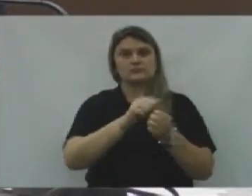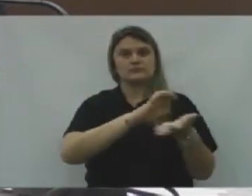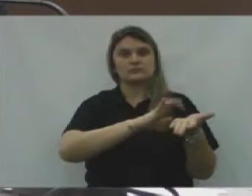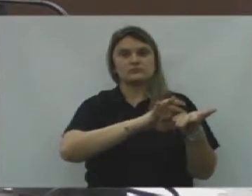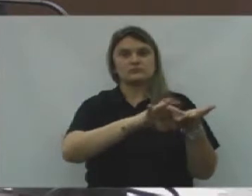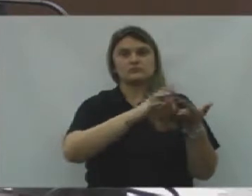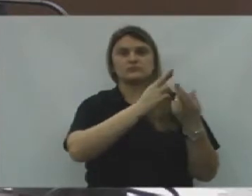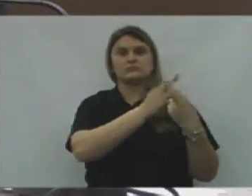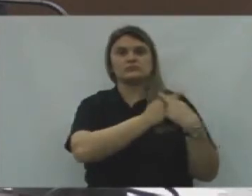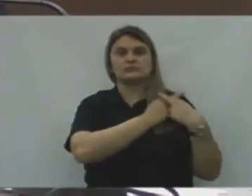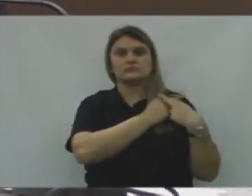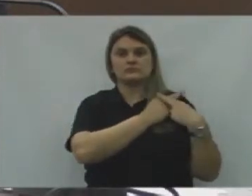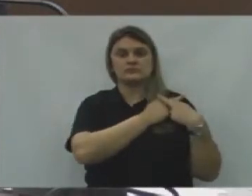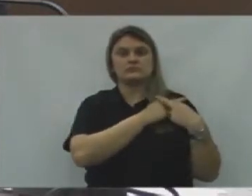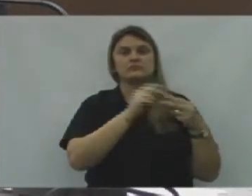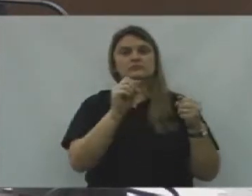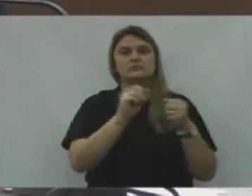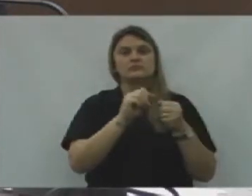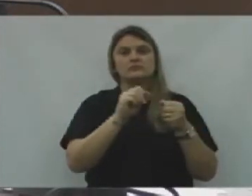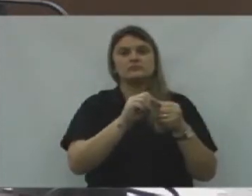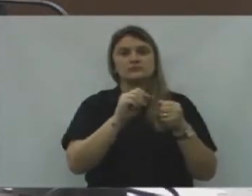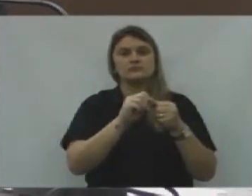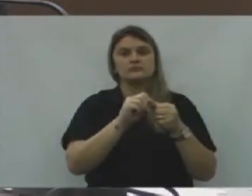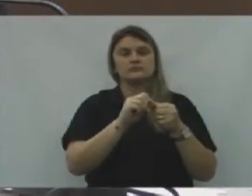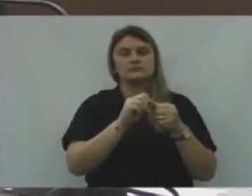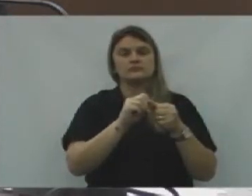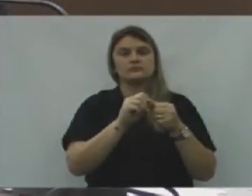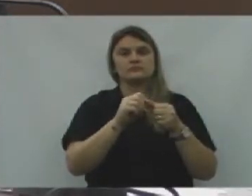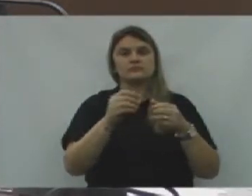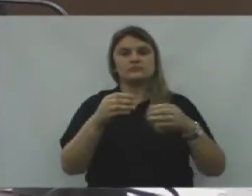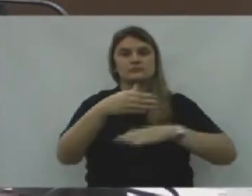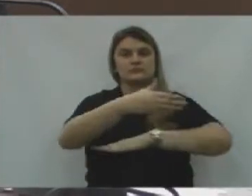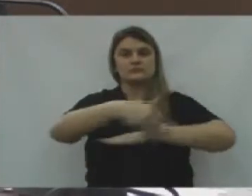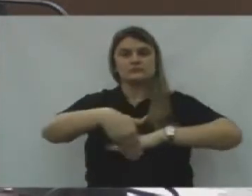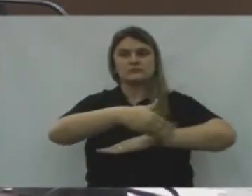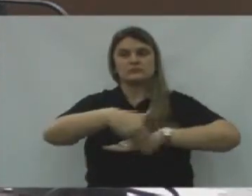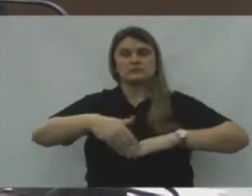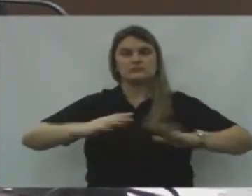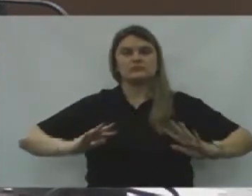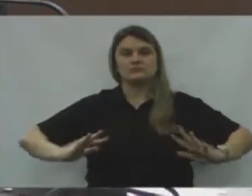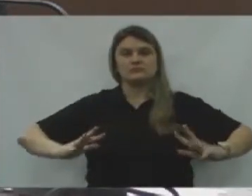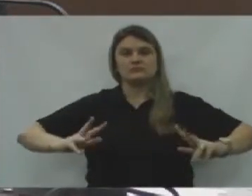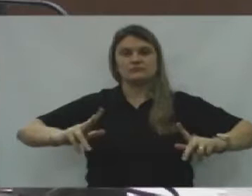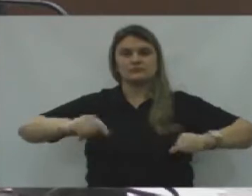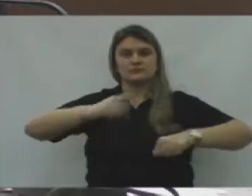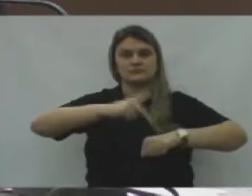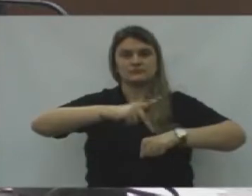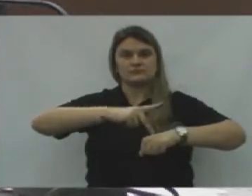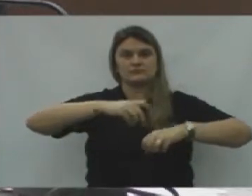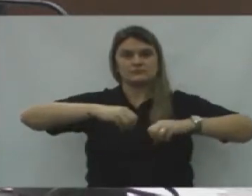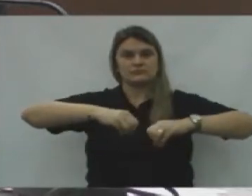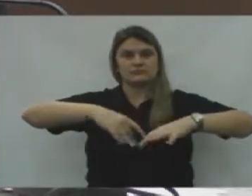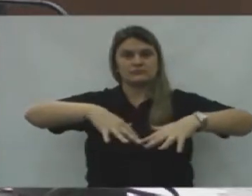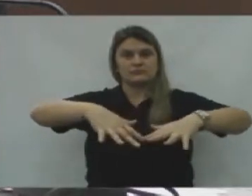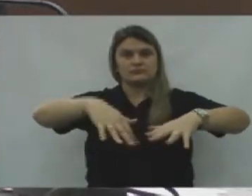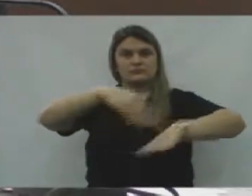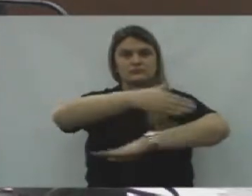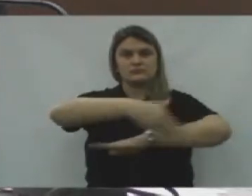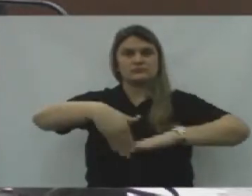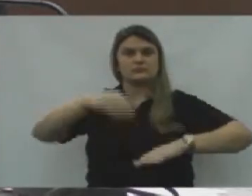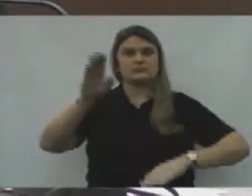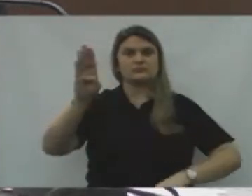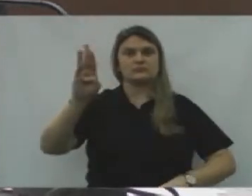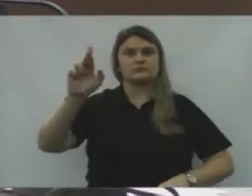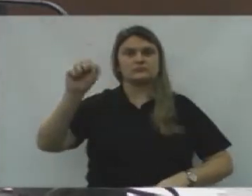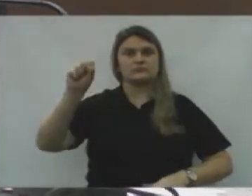secretarias responsáveis, Realize o patrulhamento e revestimento com pedra brita, Na rua Brasília, no bairro